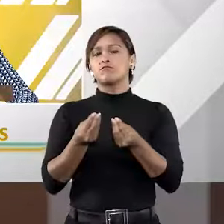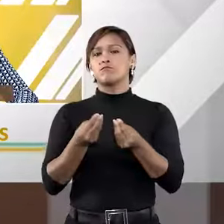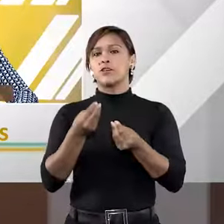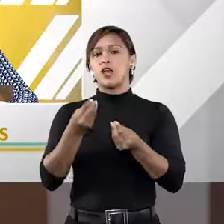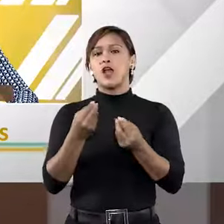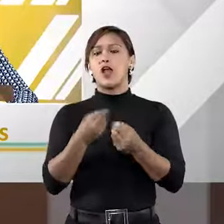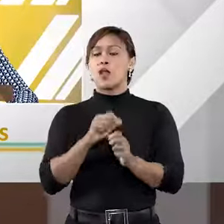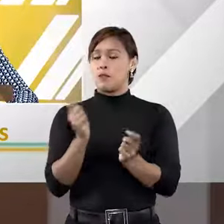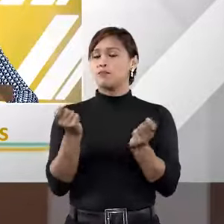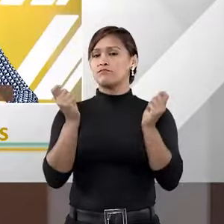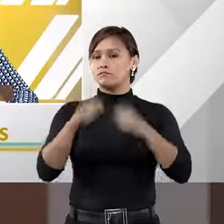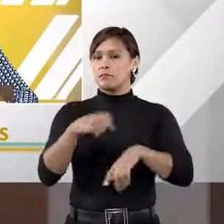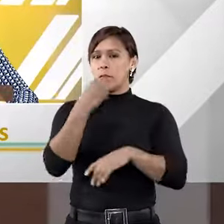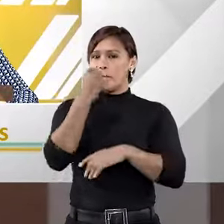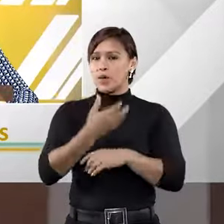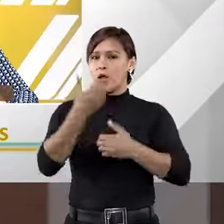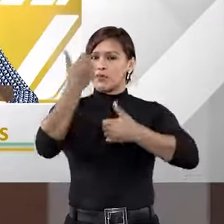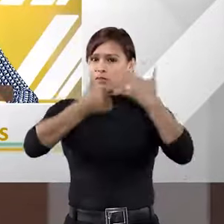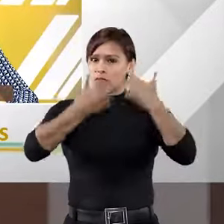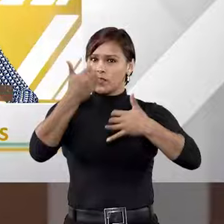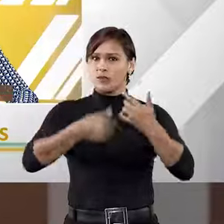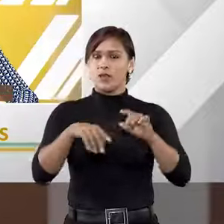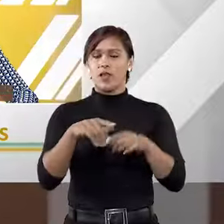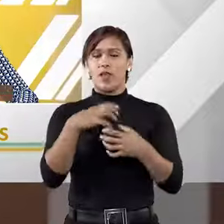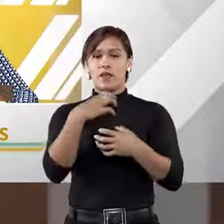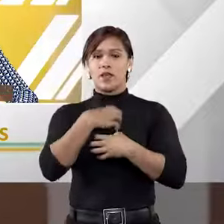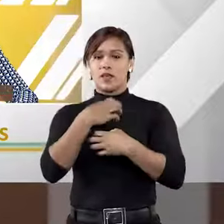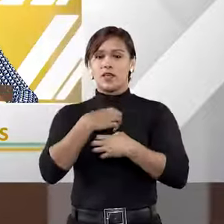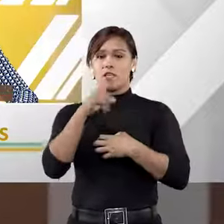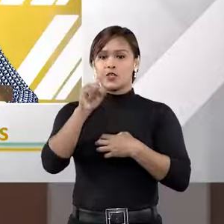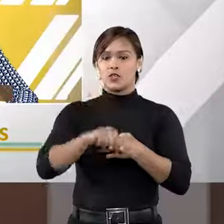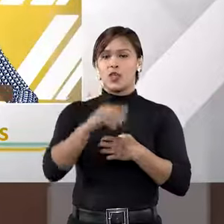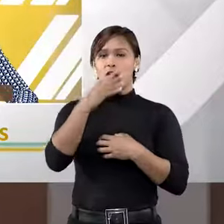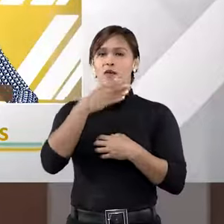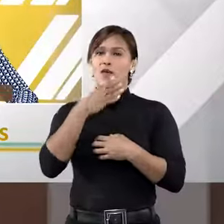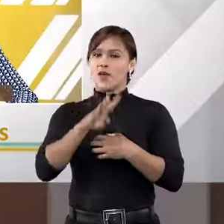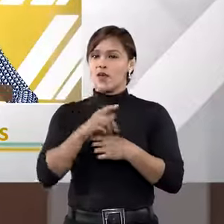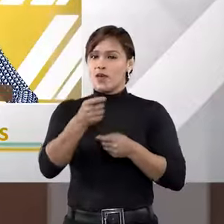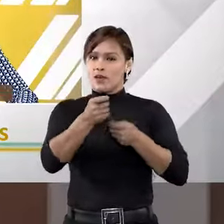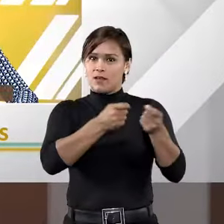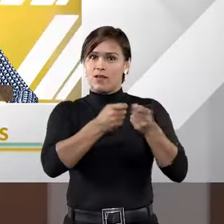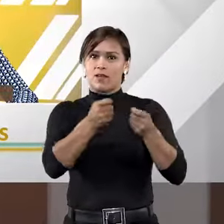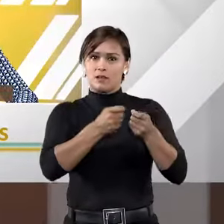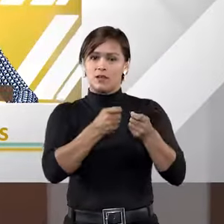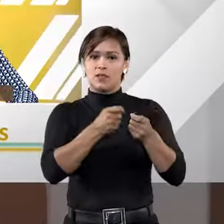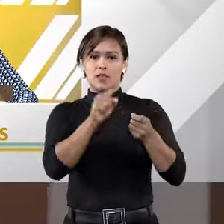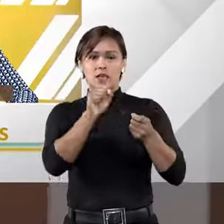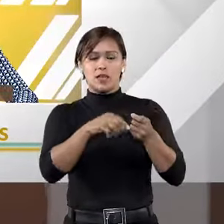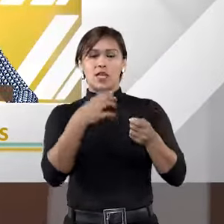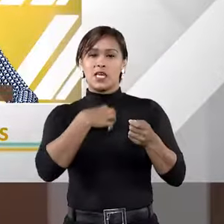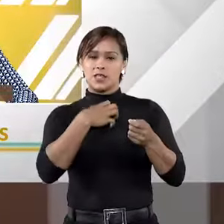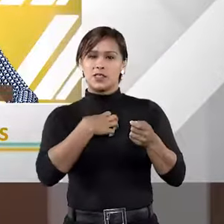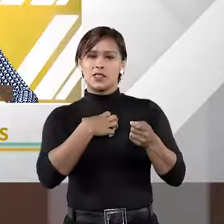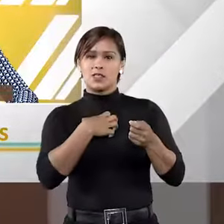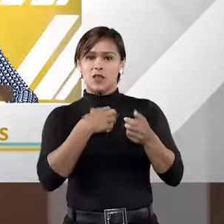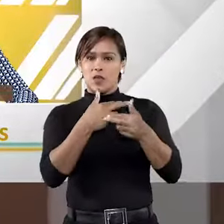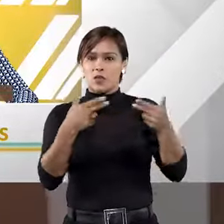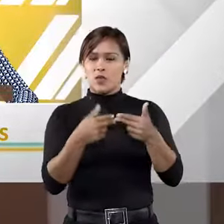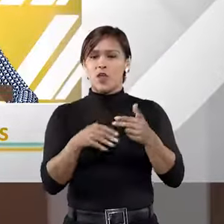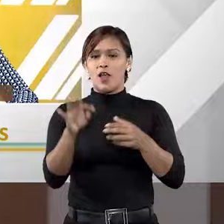que vale a pena a gente desmistificar um pouco, né? Eu sinto que, para quem não conhece a arbitragem, eu sinto isso muito na